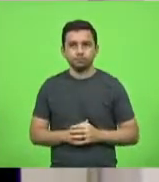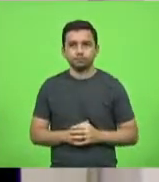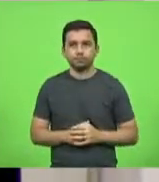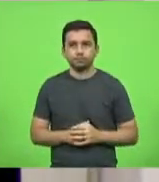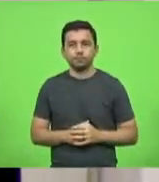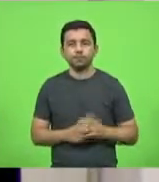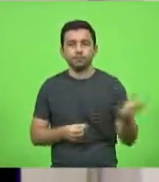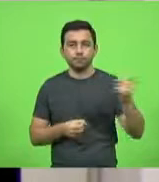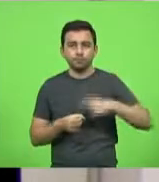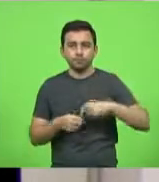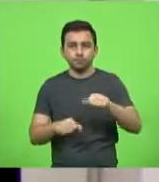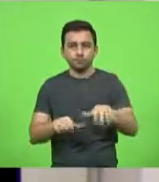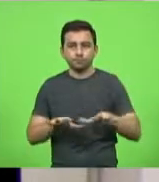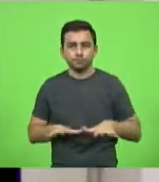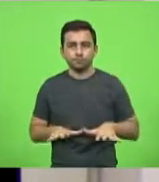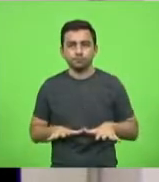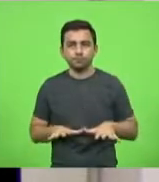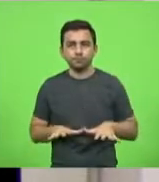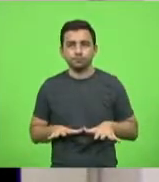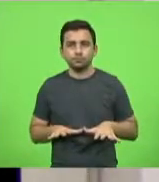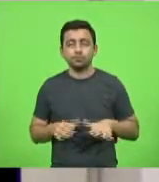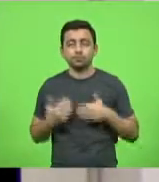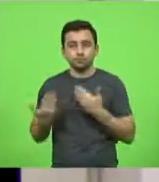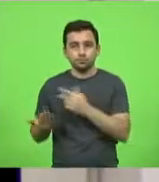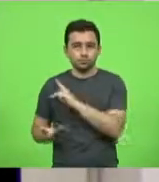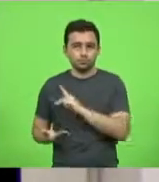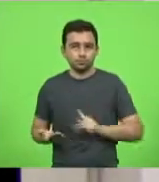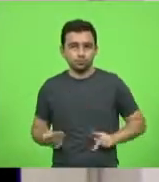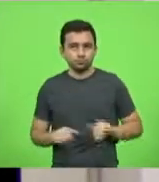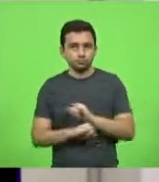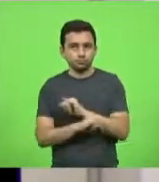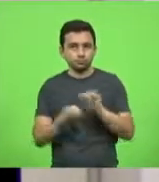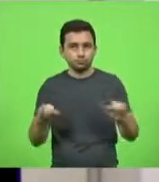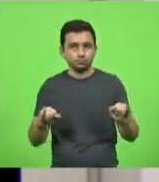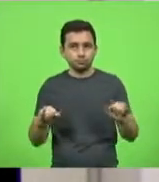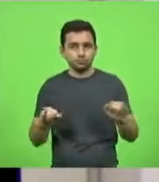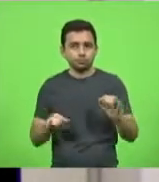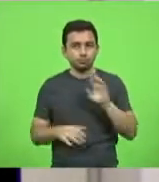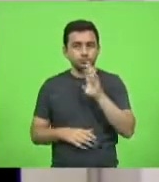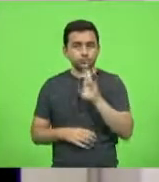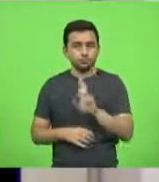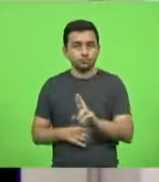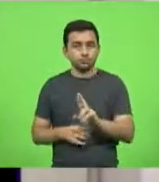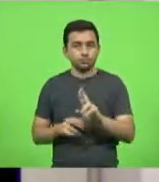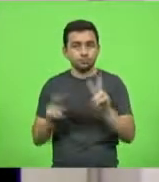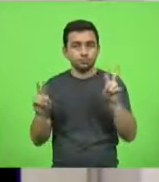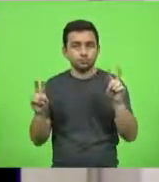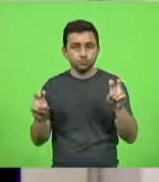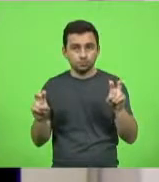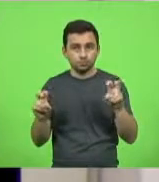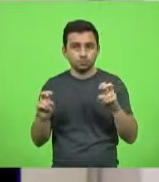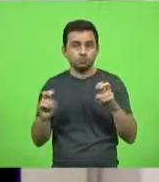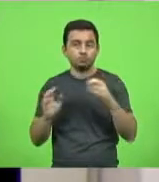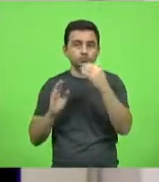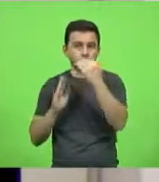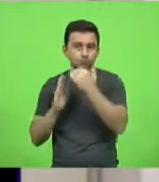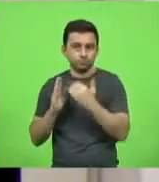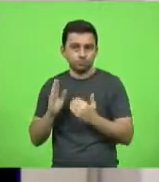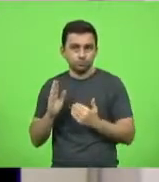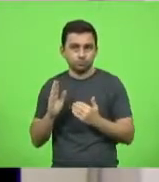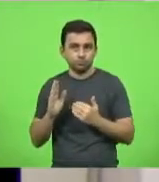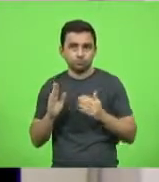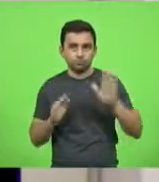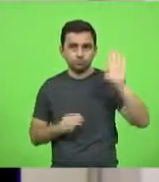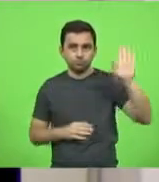Reaberta a sessão, o senhor presidente informou em resposta à questão de ordem, levantada pelo